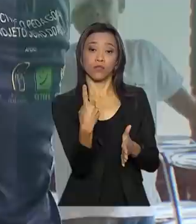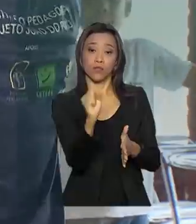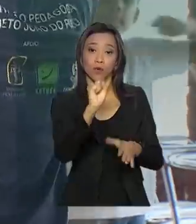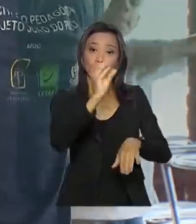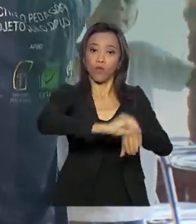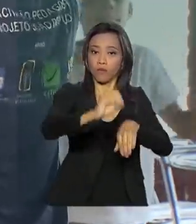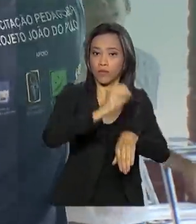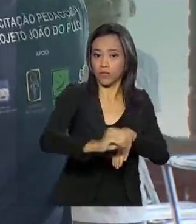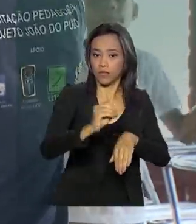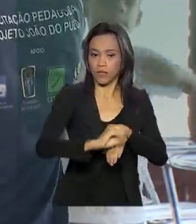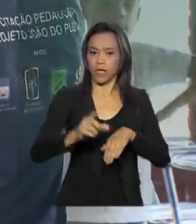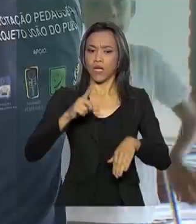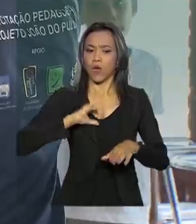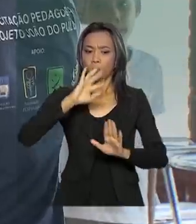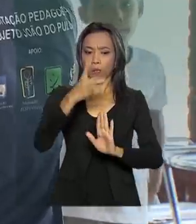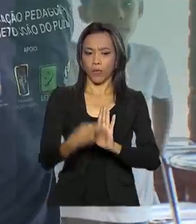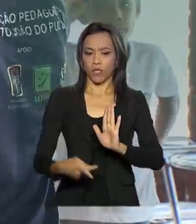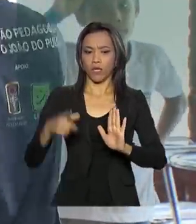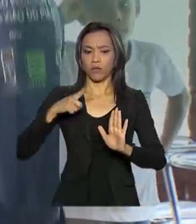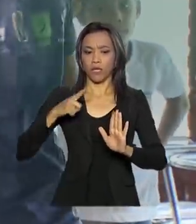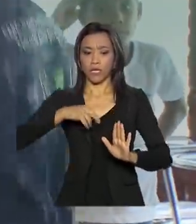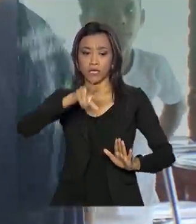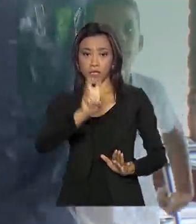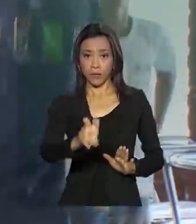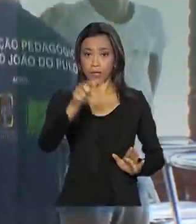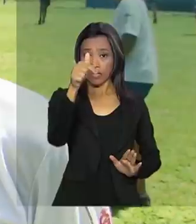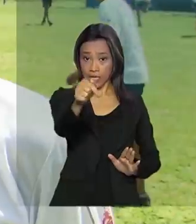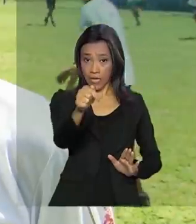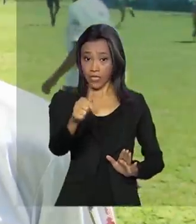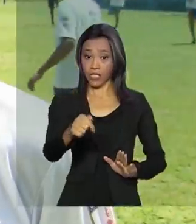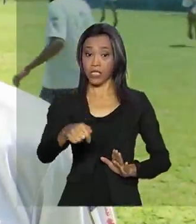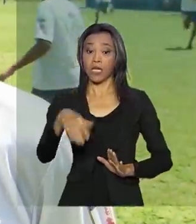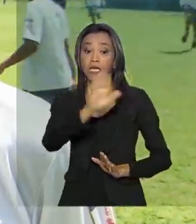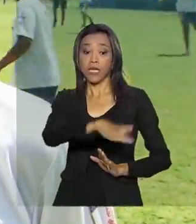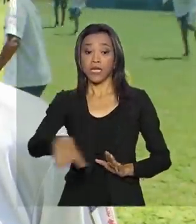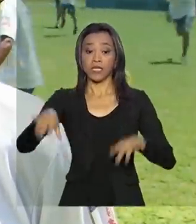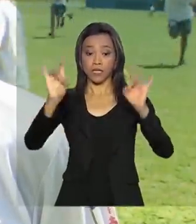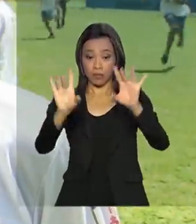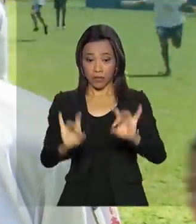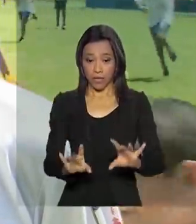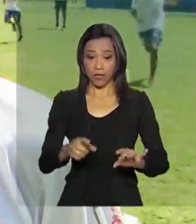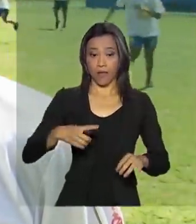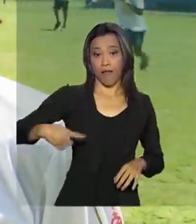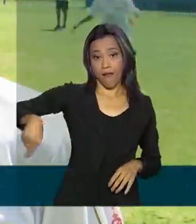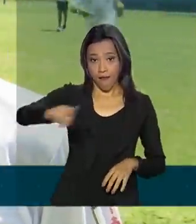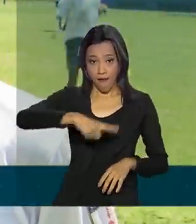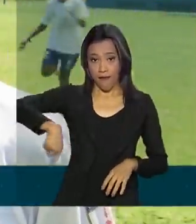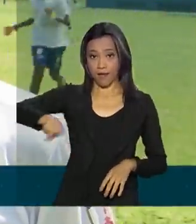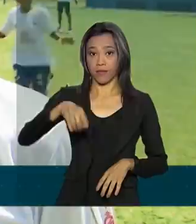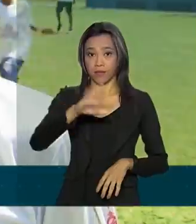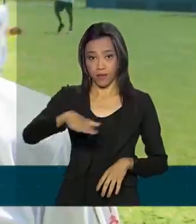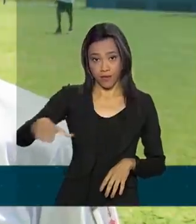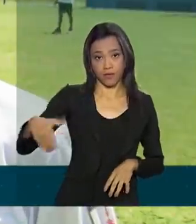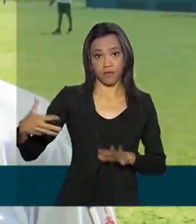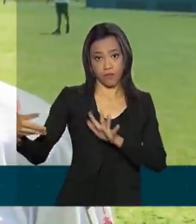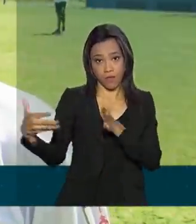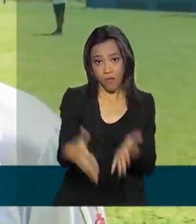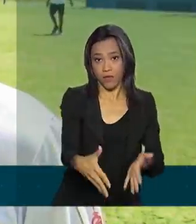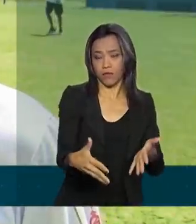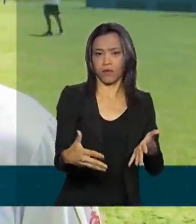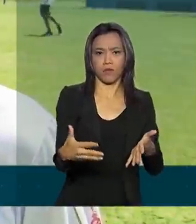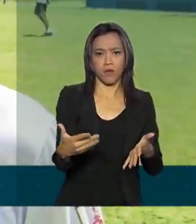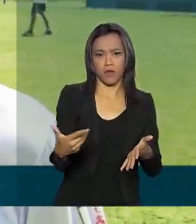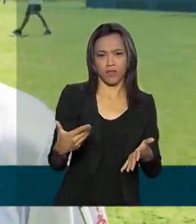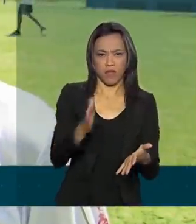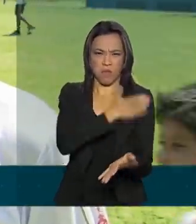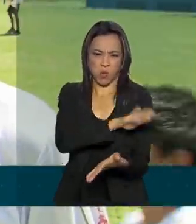também atende 57 crianças especiais. Essas crianças participam do projeto sem nenhuma